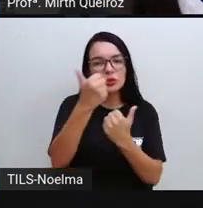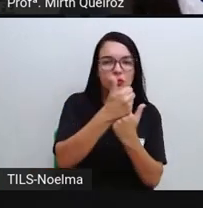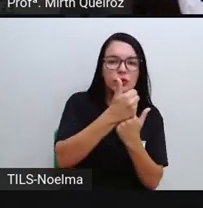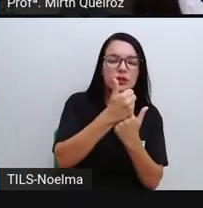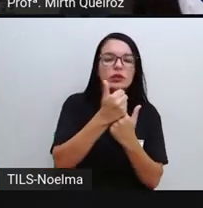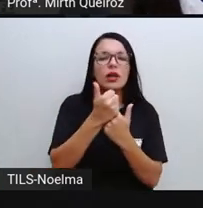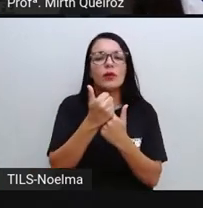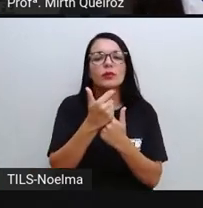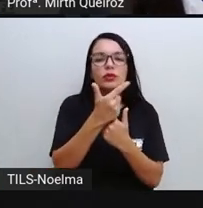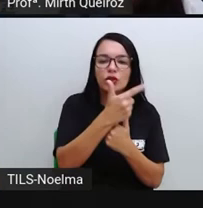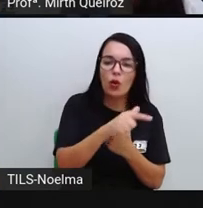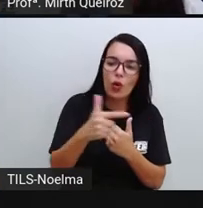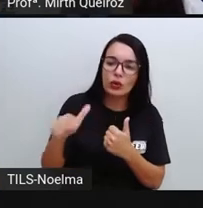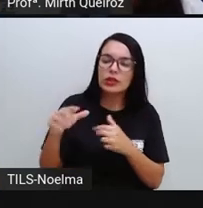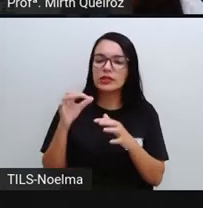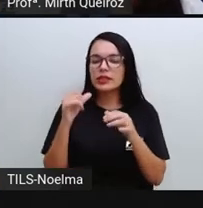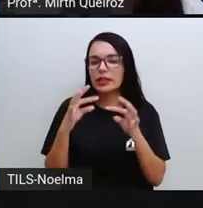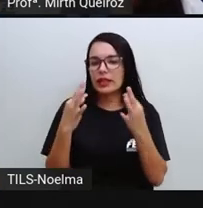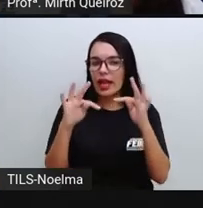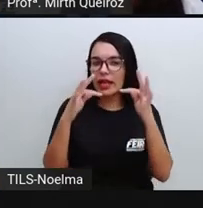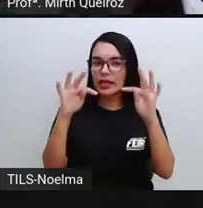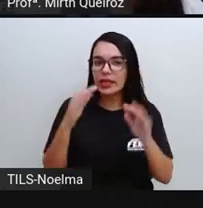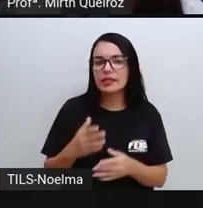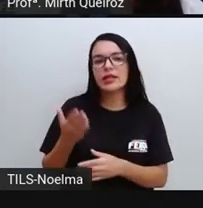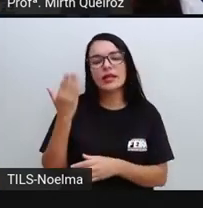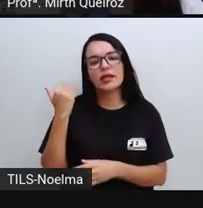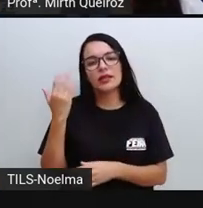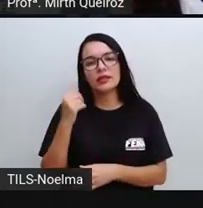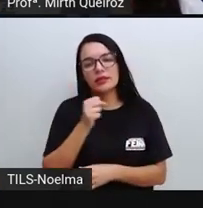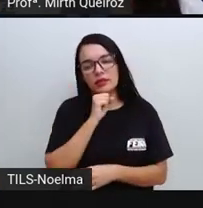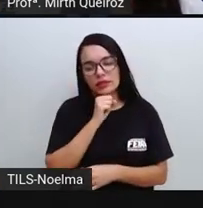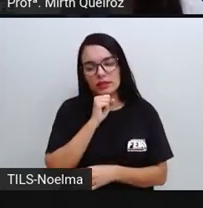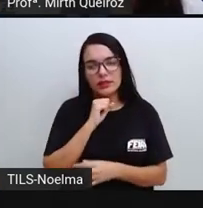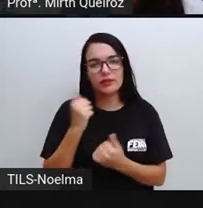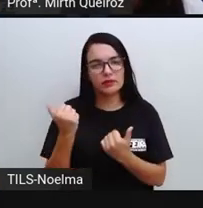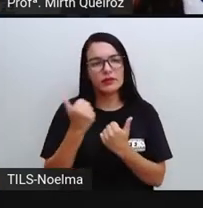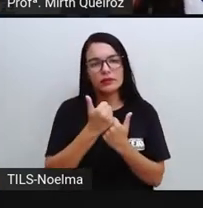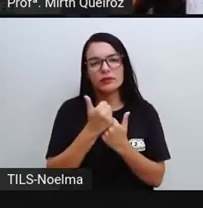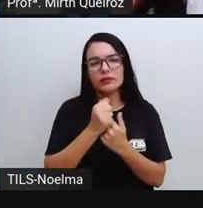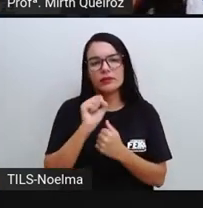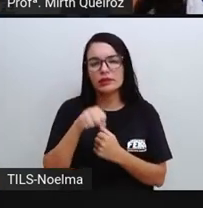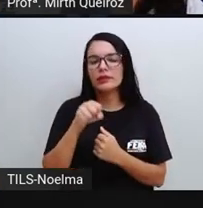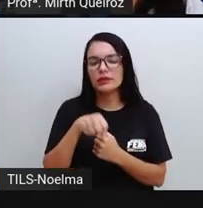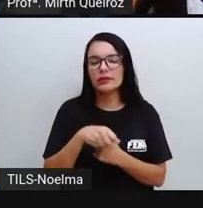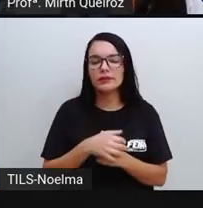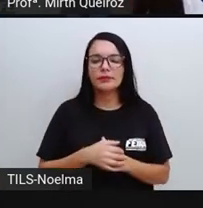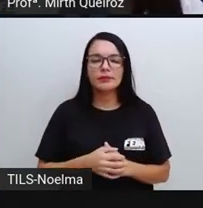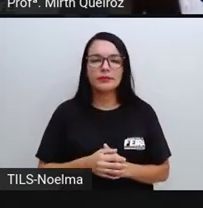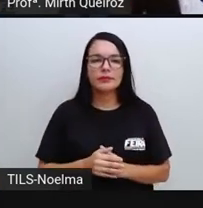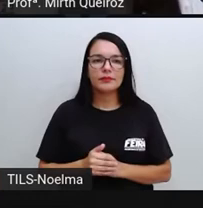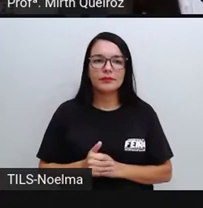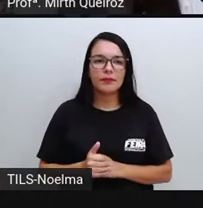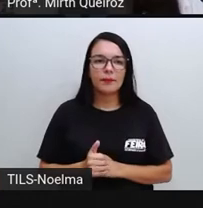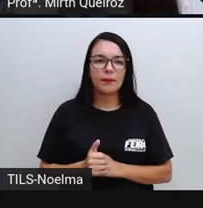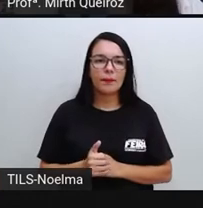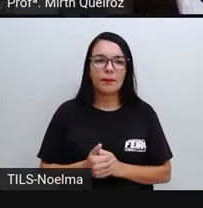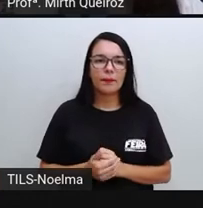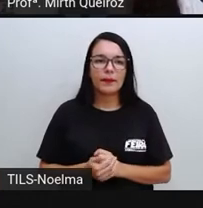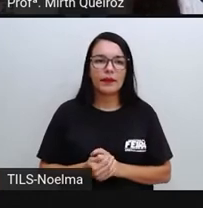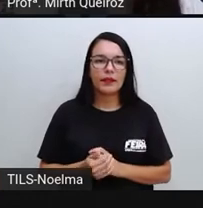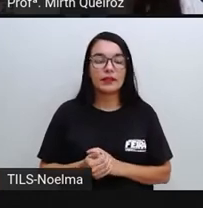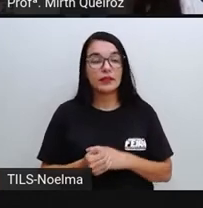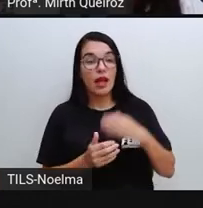ciências, né? Então, as atividades econômicas, elas vão sendo substituídas por algumas mais modernas.